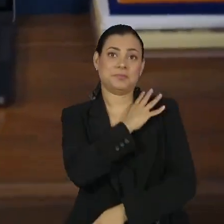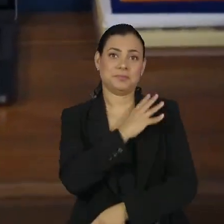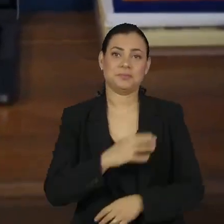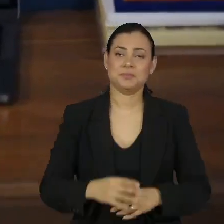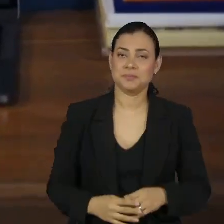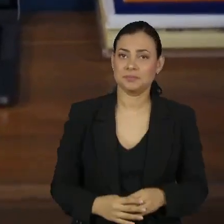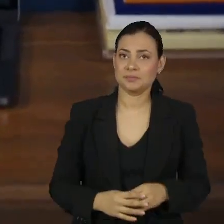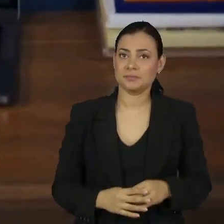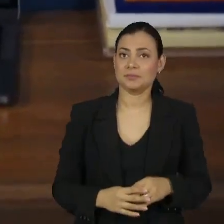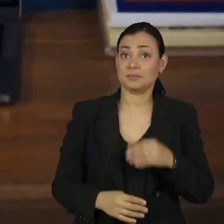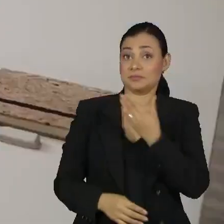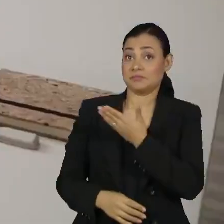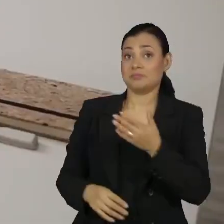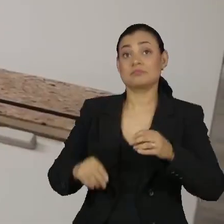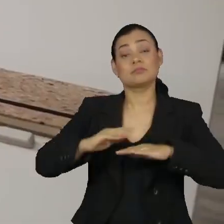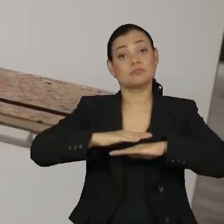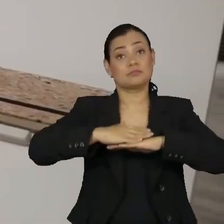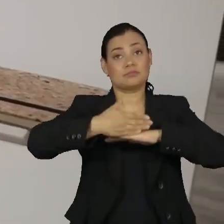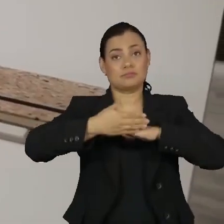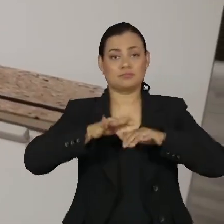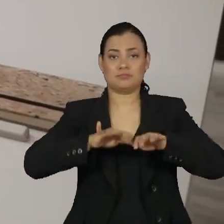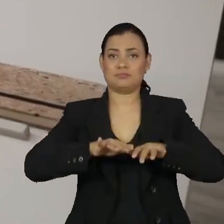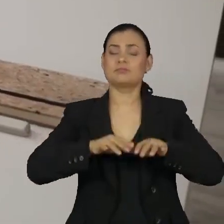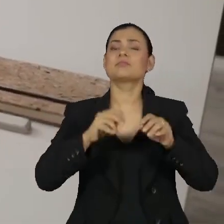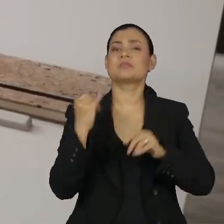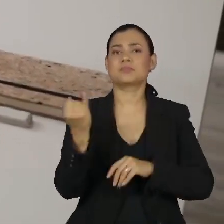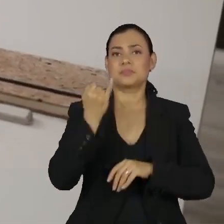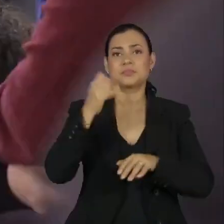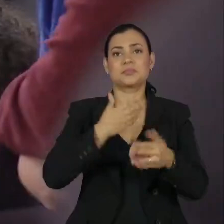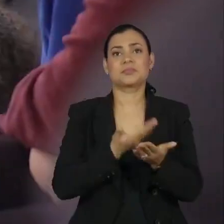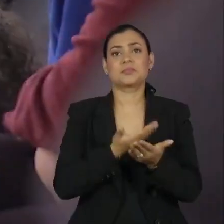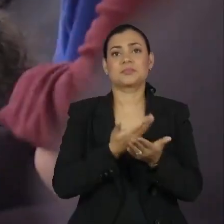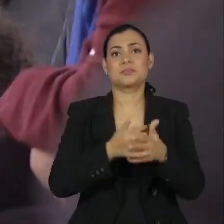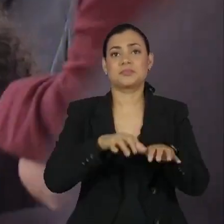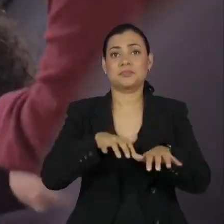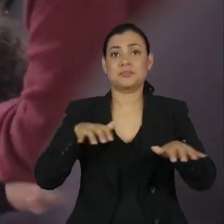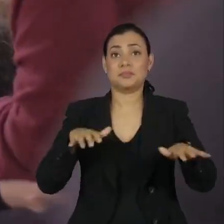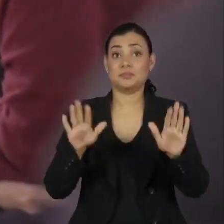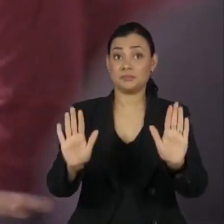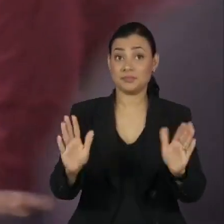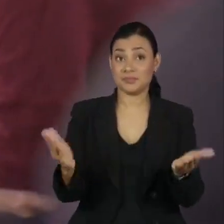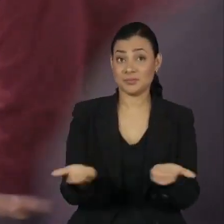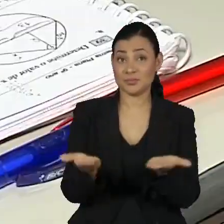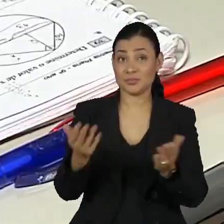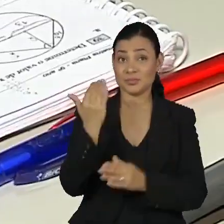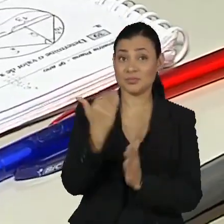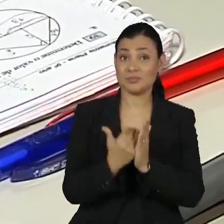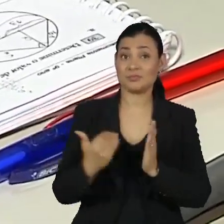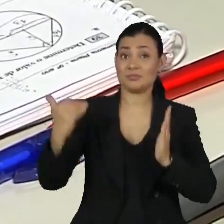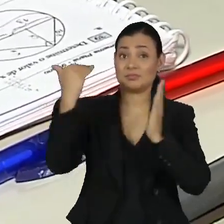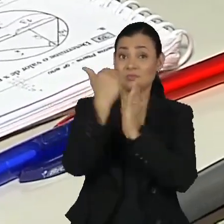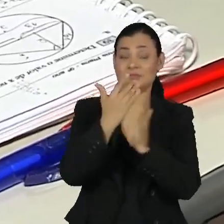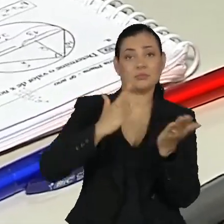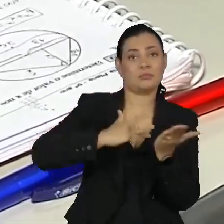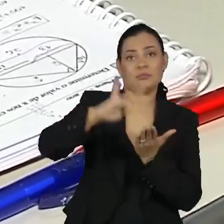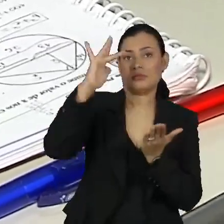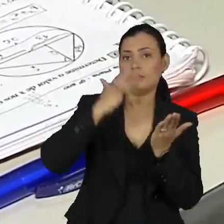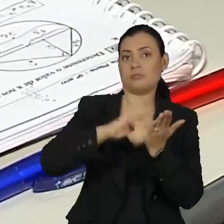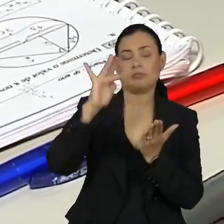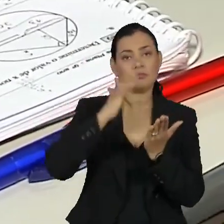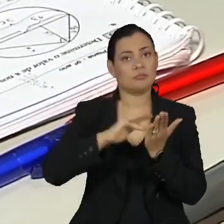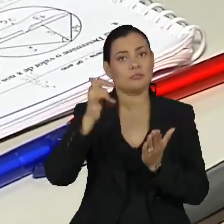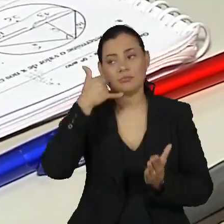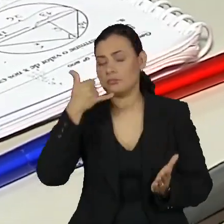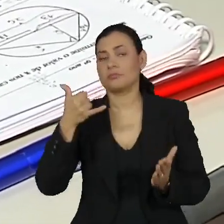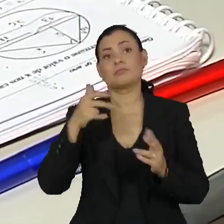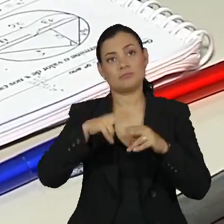As telas foram necessárias para o ensino remoto durante a pandemia. Hoje, o uso excessivo delas se mostra prejudicial para o